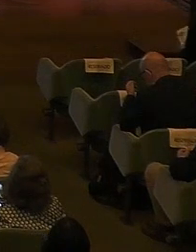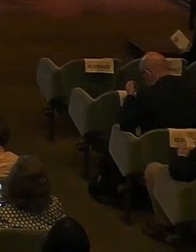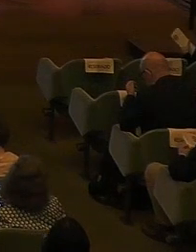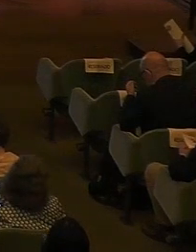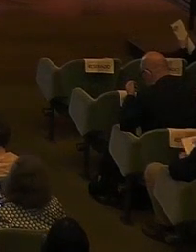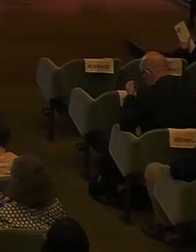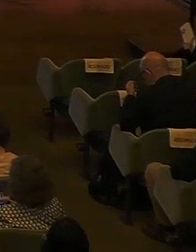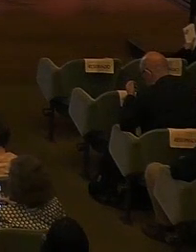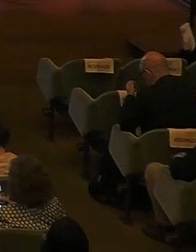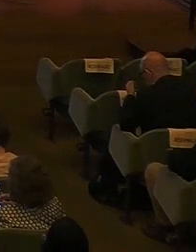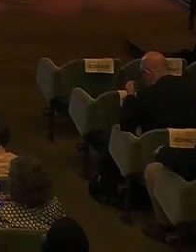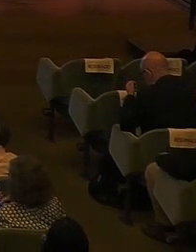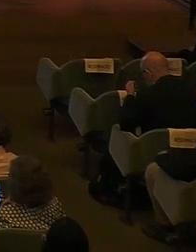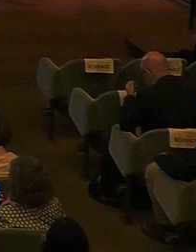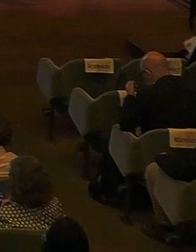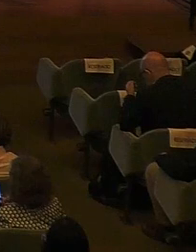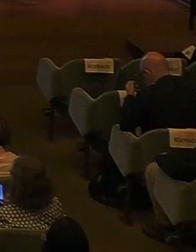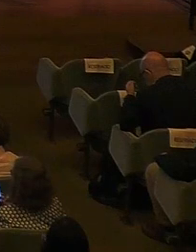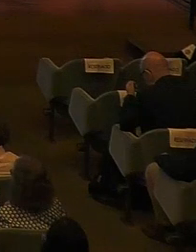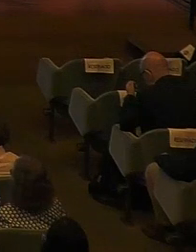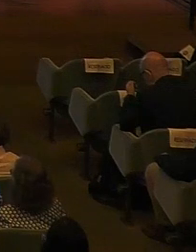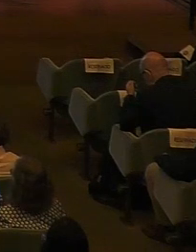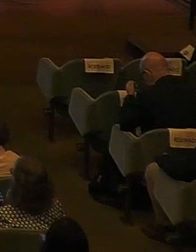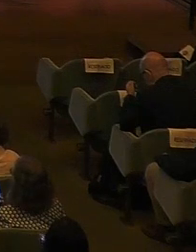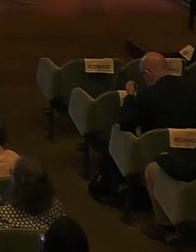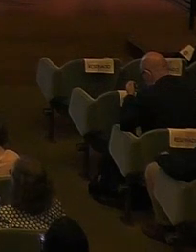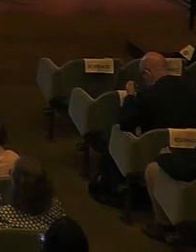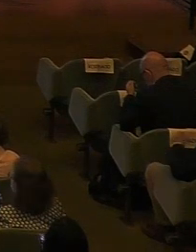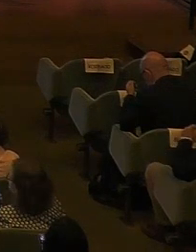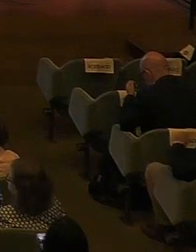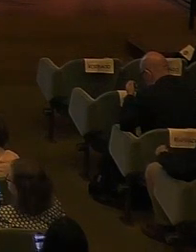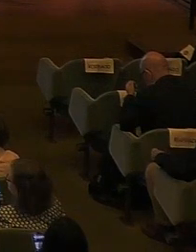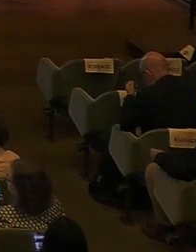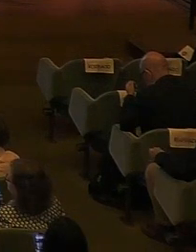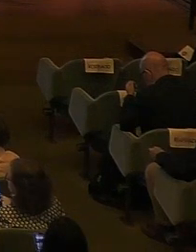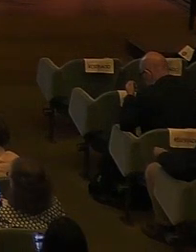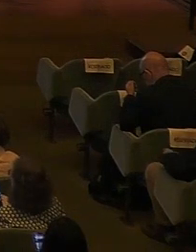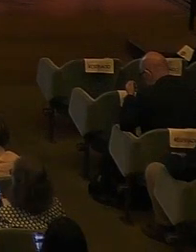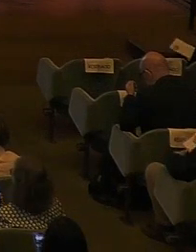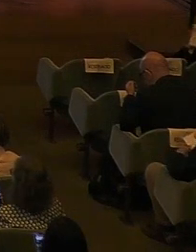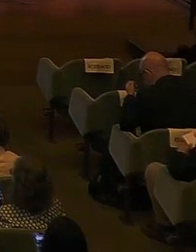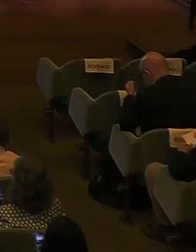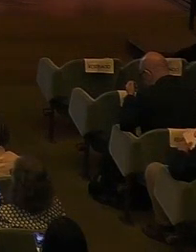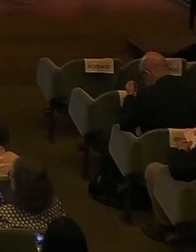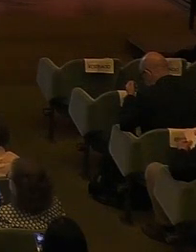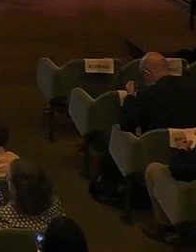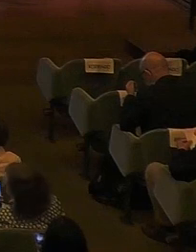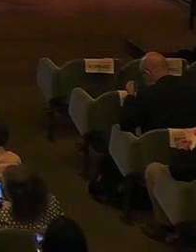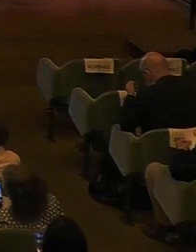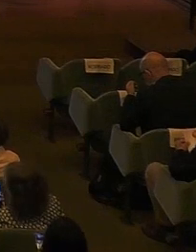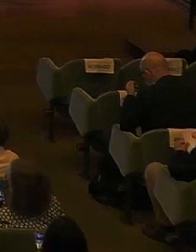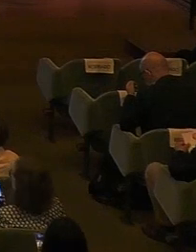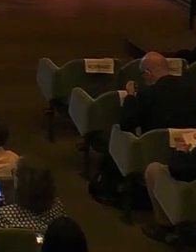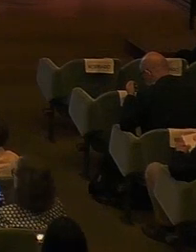escolares. Para abrir este fórum, convidamos a subir ao palco o Sr. Presidente da Fundação Carlos Gulbenkian, professor doutor António